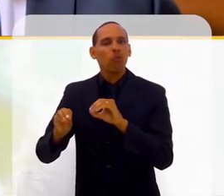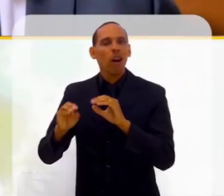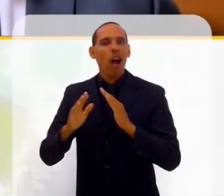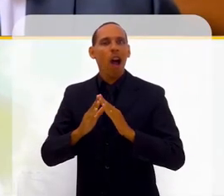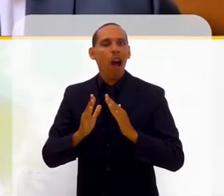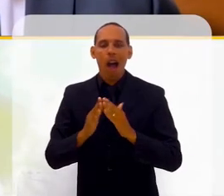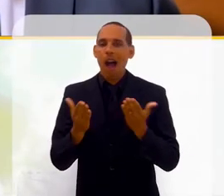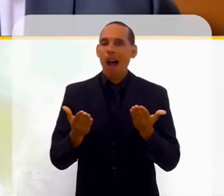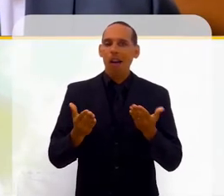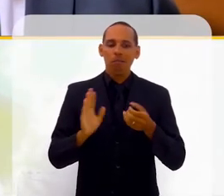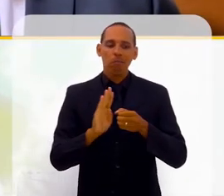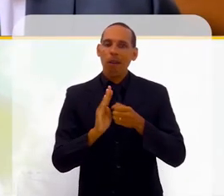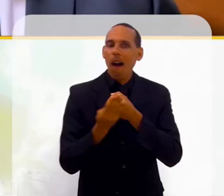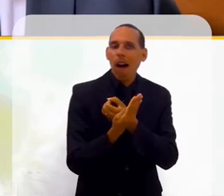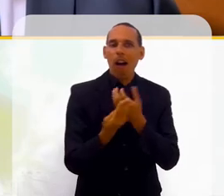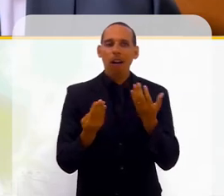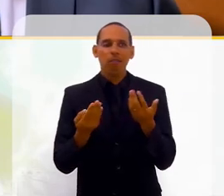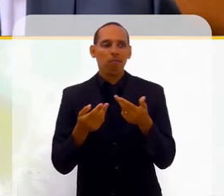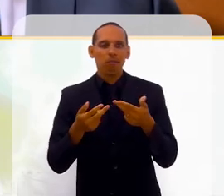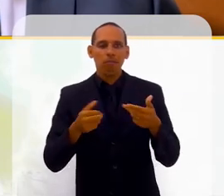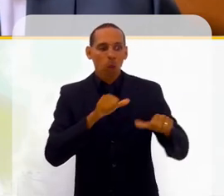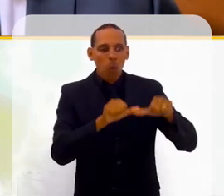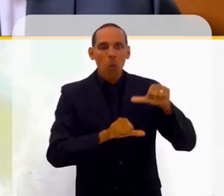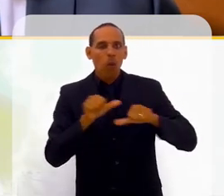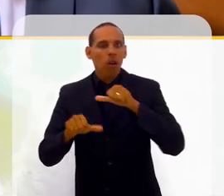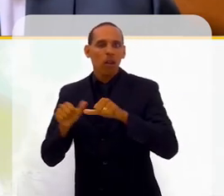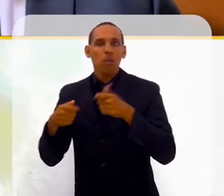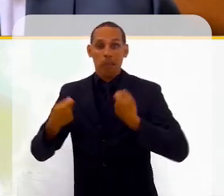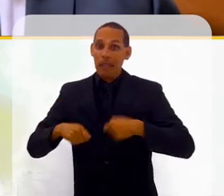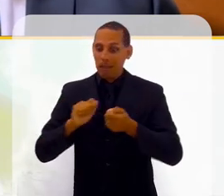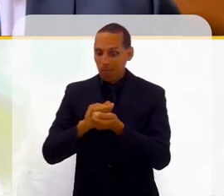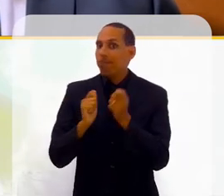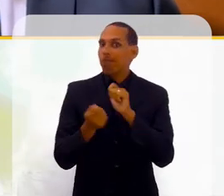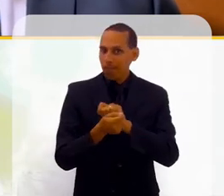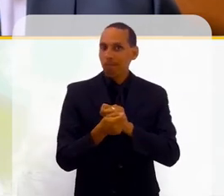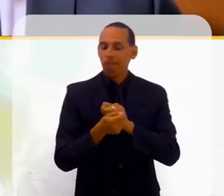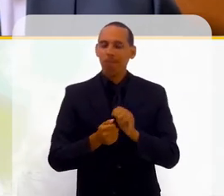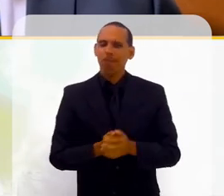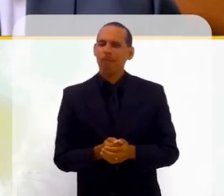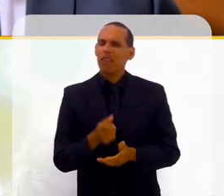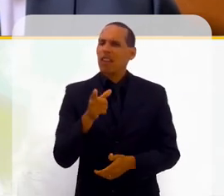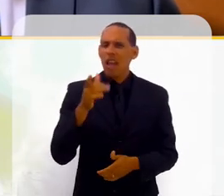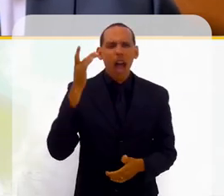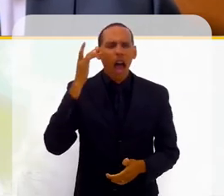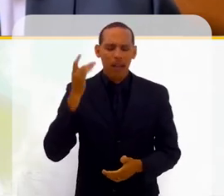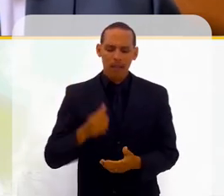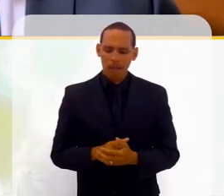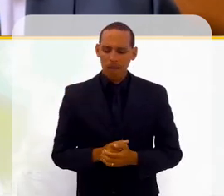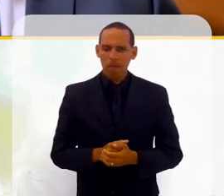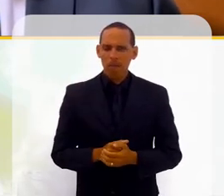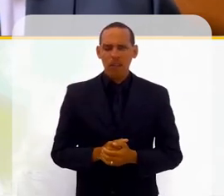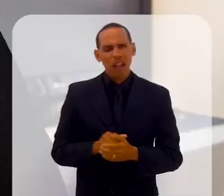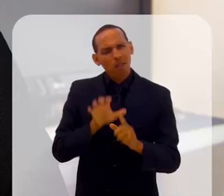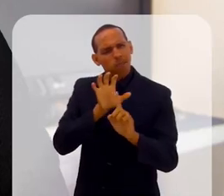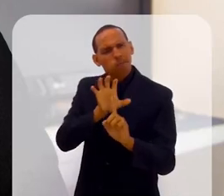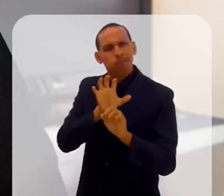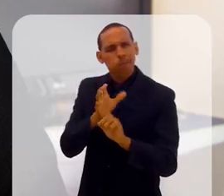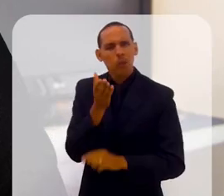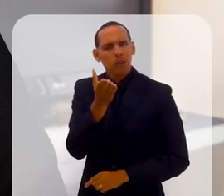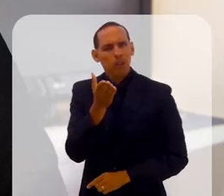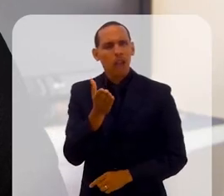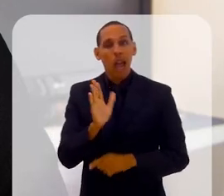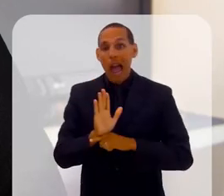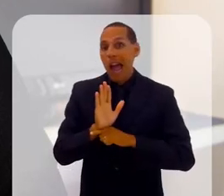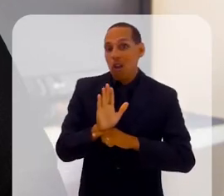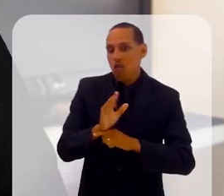casa, muda de bairro, enfim, quando há uma mudança, você tem que se adaptar. Você acha que isso influenciou e